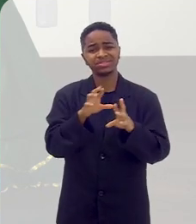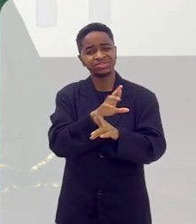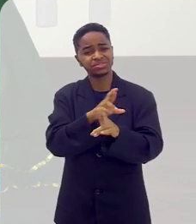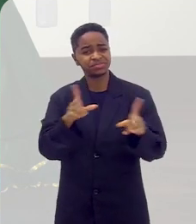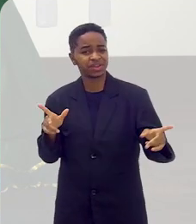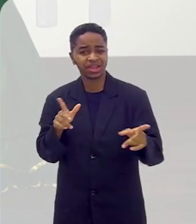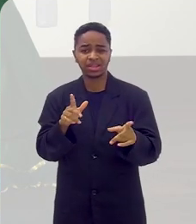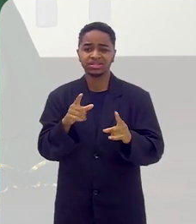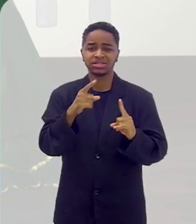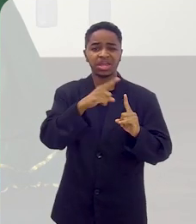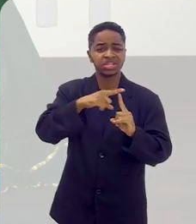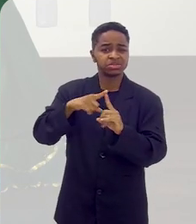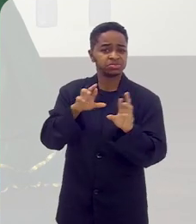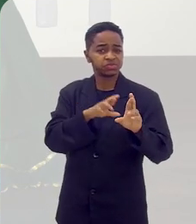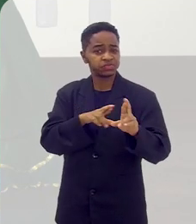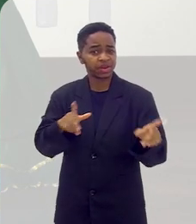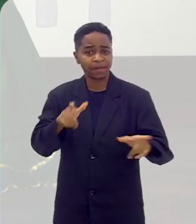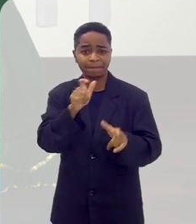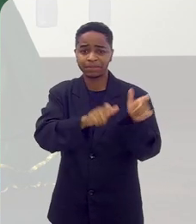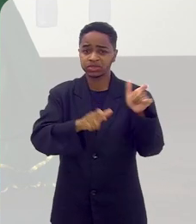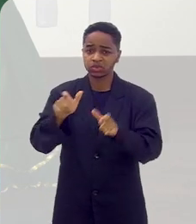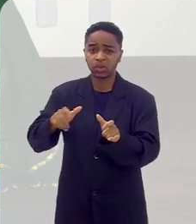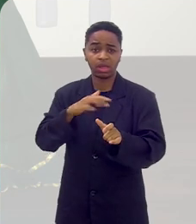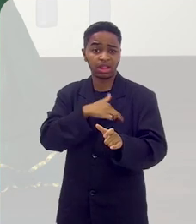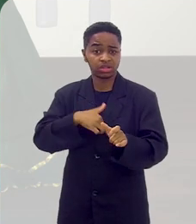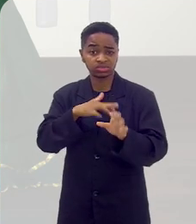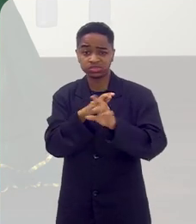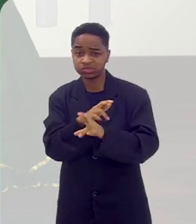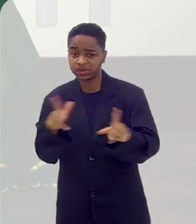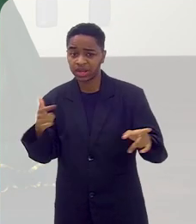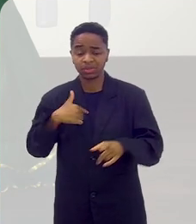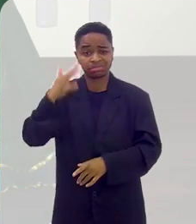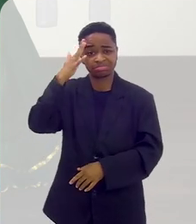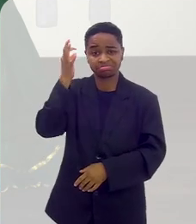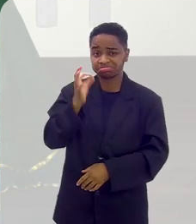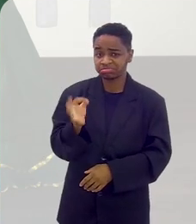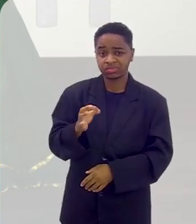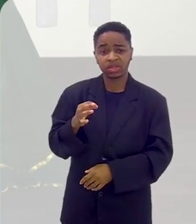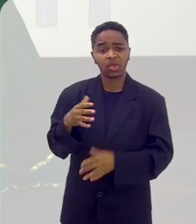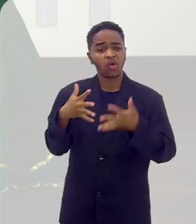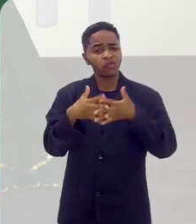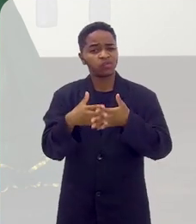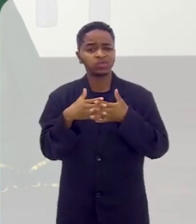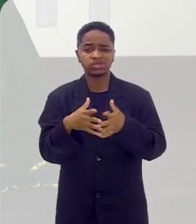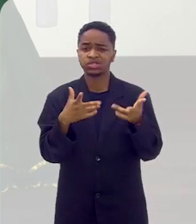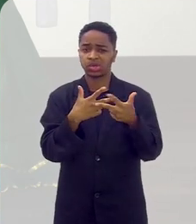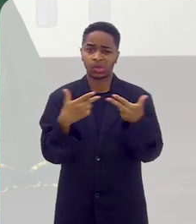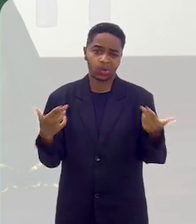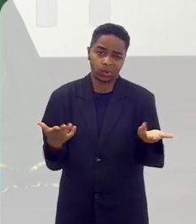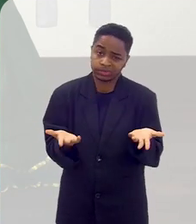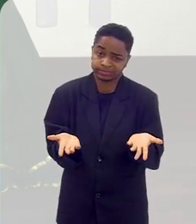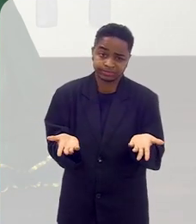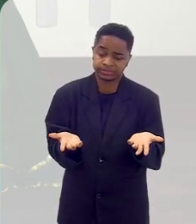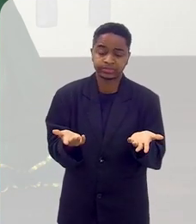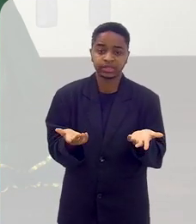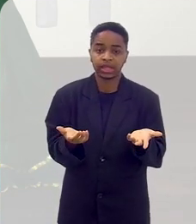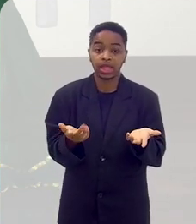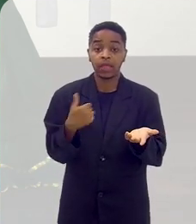era uma outra vibe, era um outro tipo de pessoa, outra religião. Não entendi o que era, confundiam tudo.